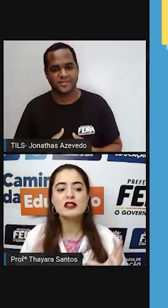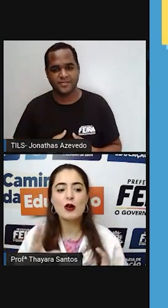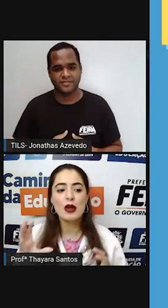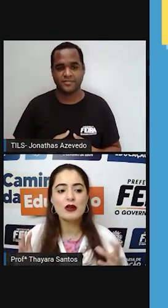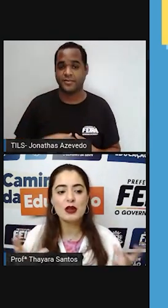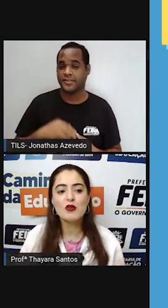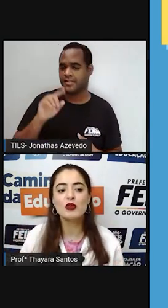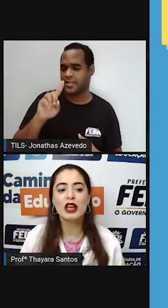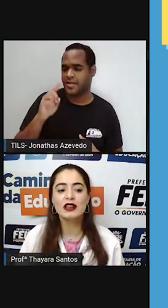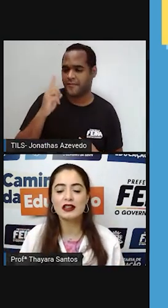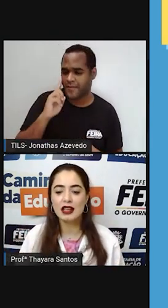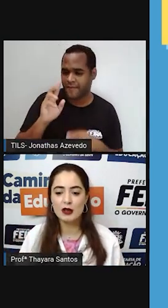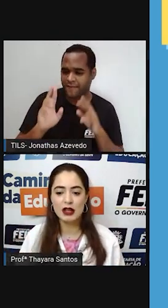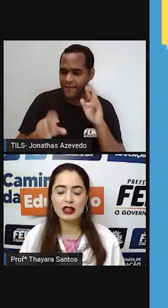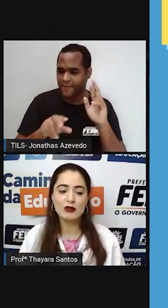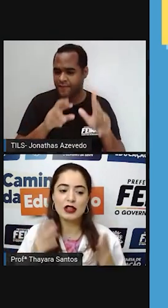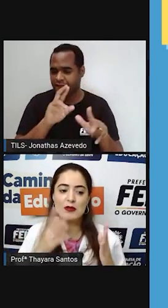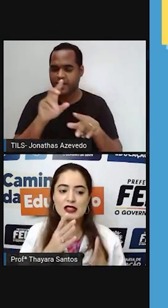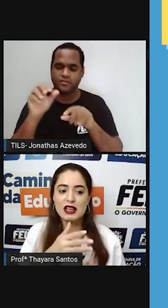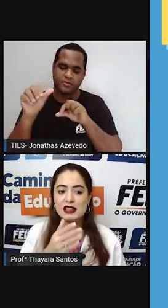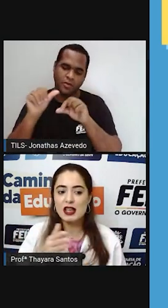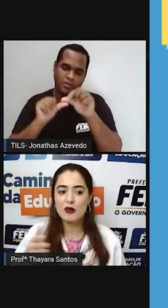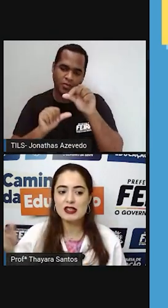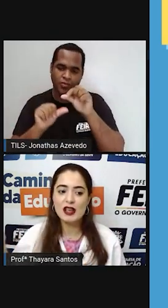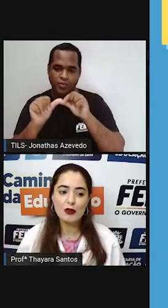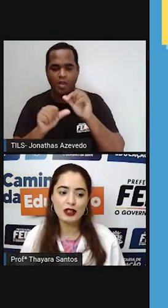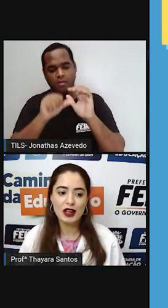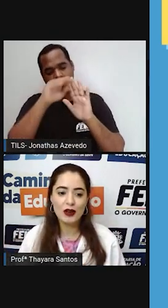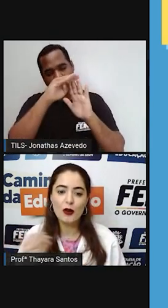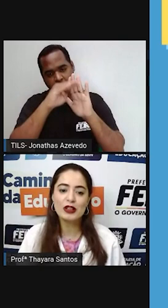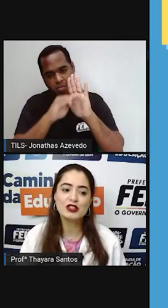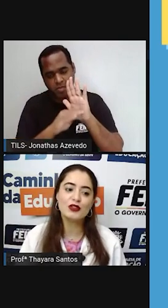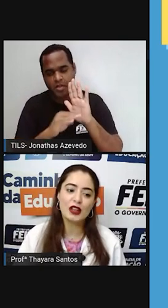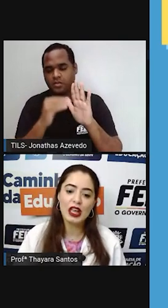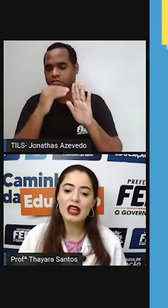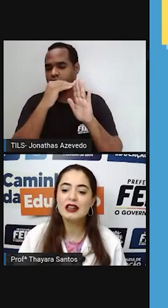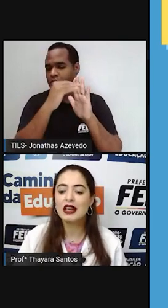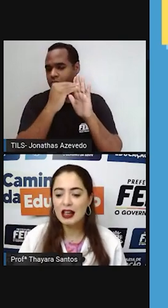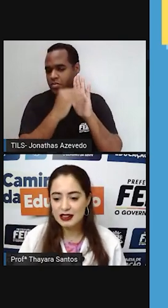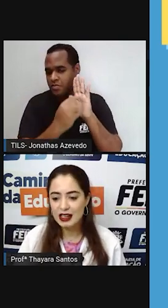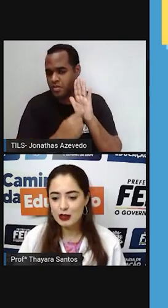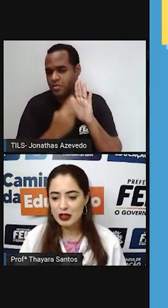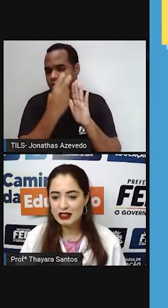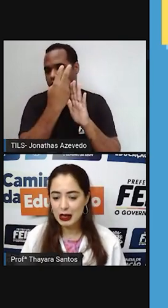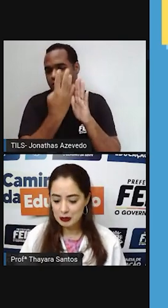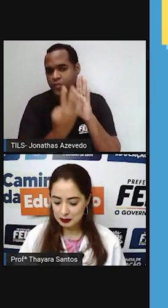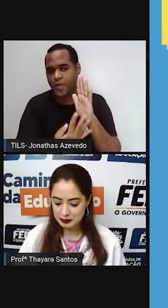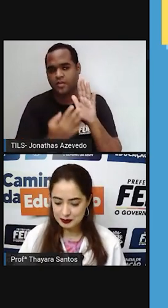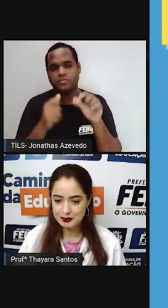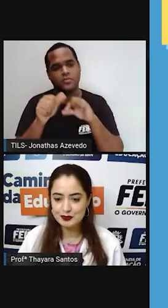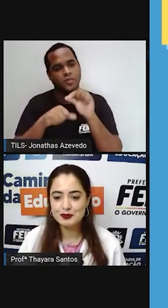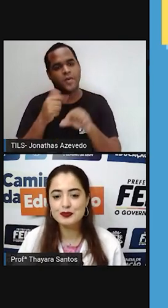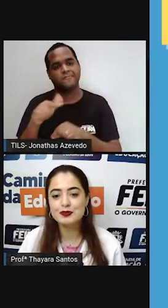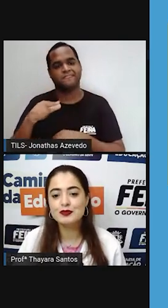posição meio que muda aí na ateia alimentar. Não tem mais aquela sequência única como a gente vê na cadeia alimentar.